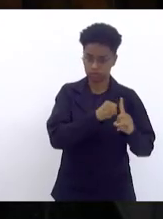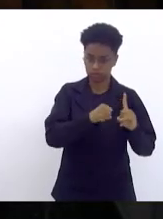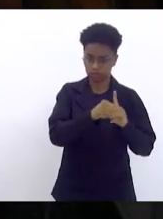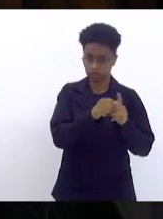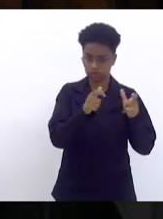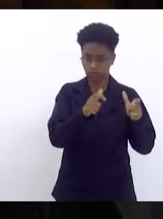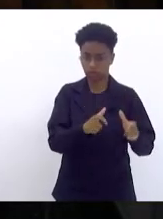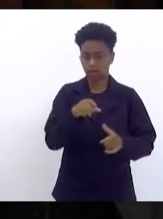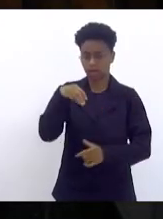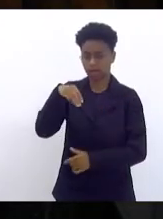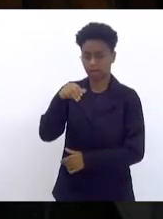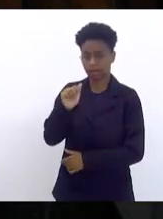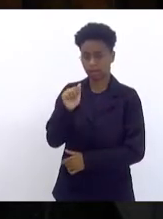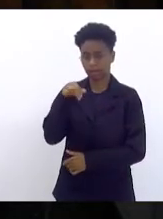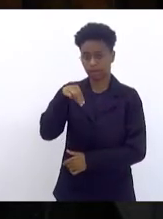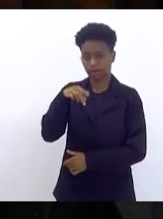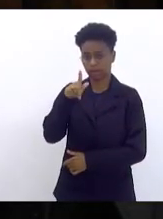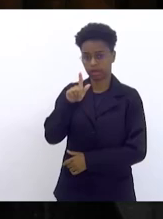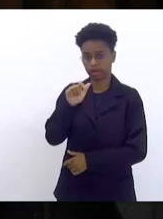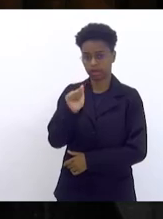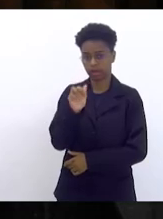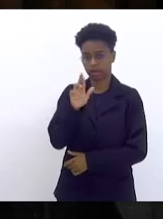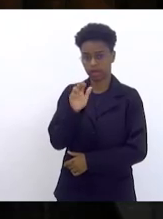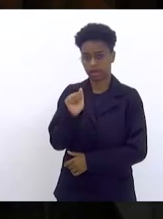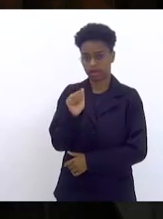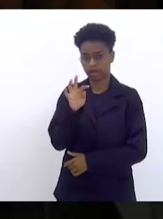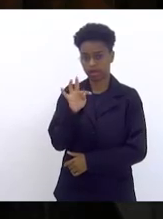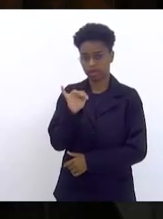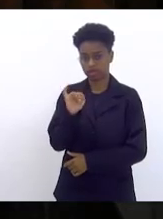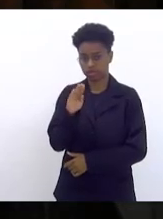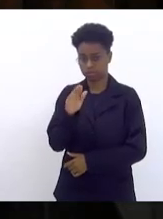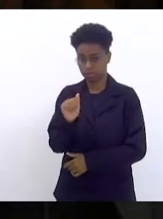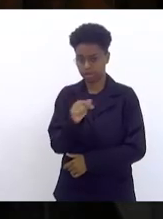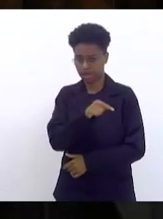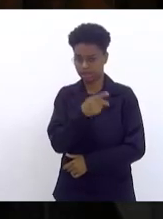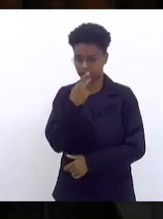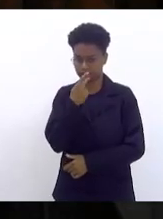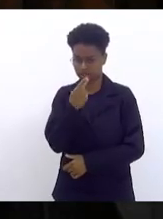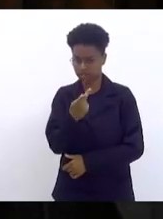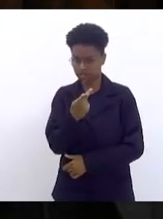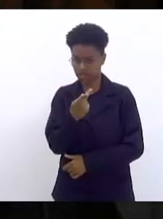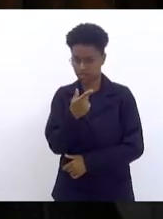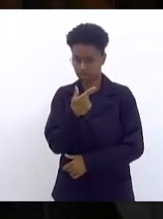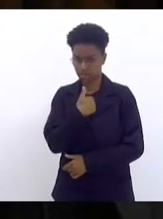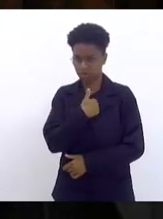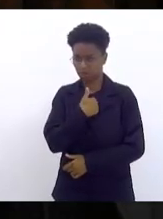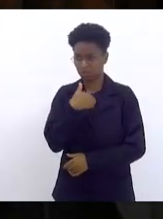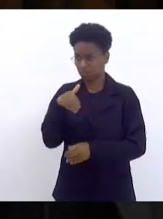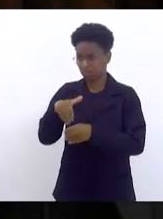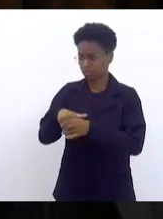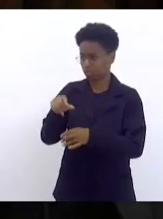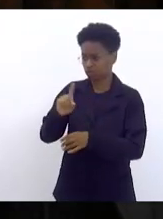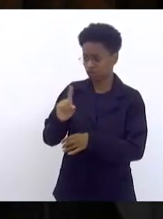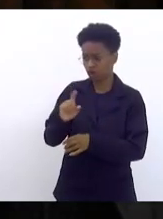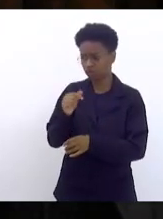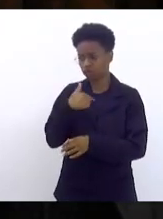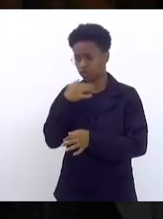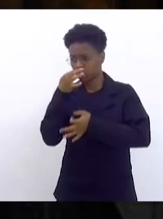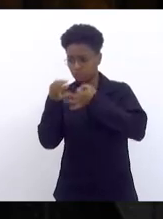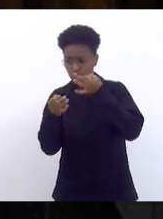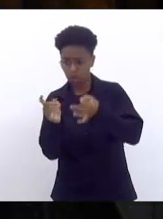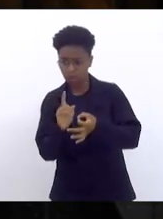Mangaratiba, ele também não está dizendo que ele deixa de votar, apreciar, opinar